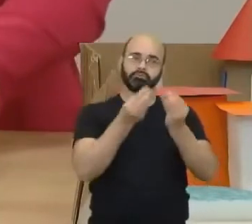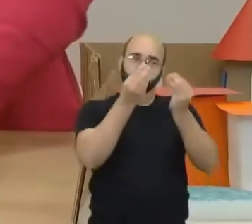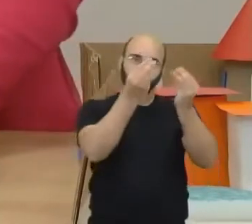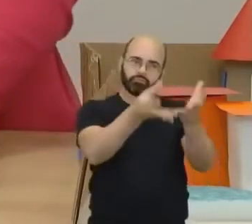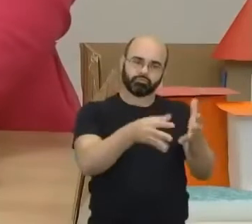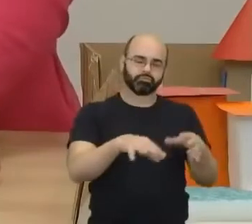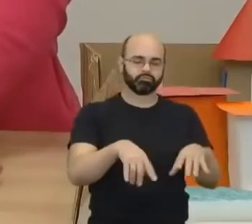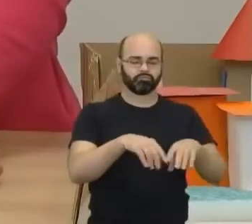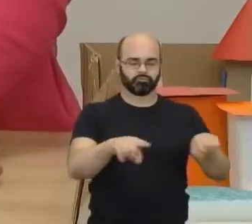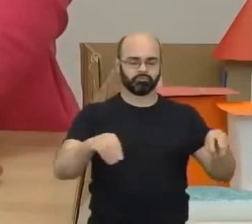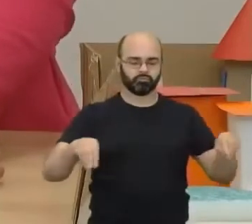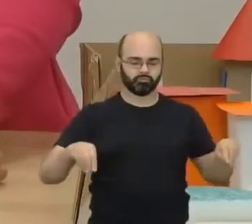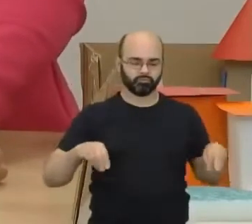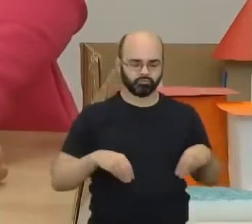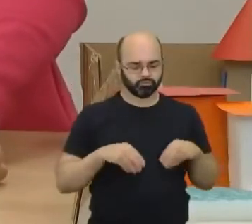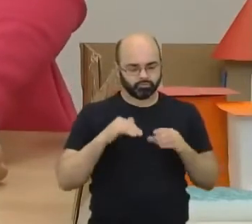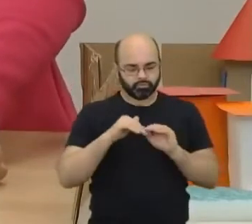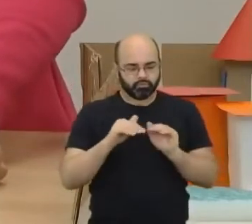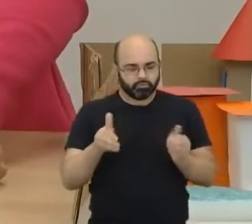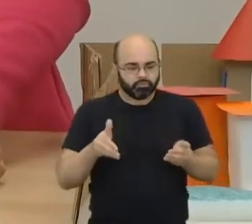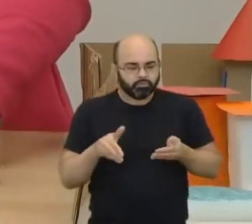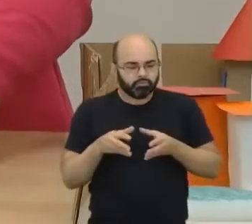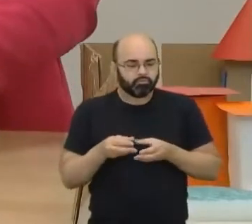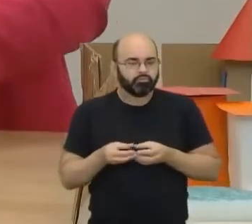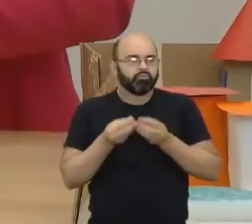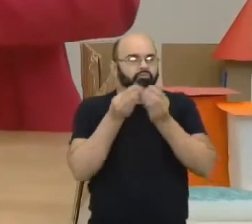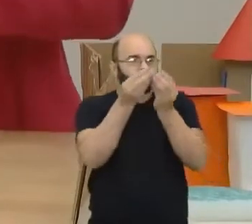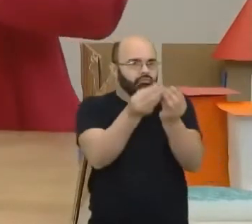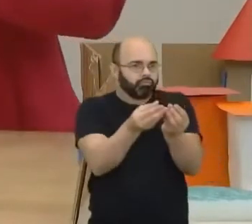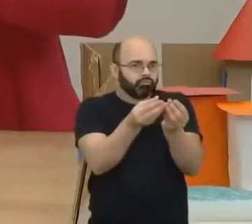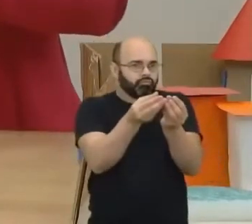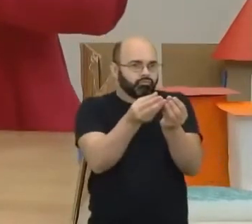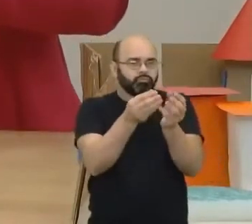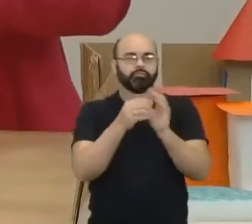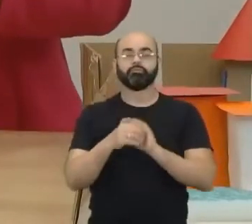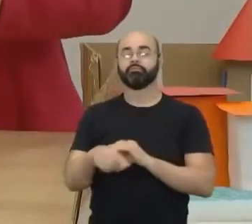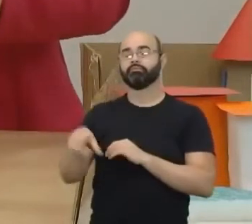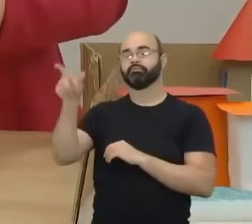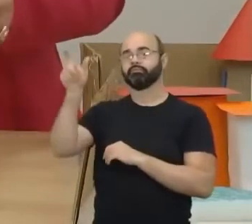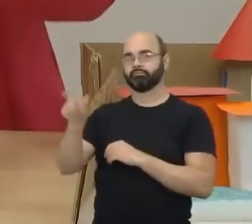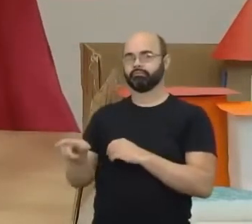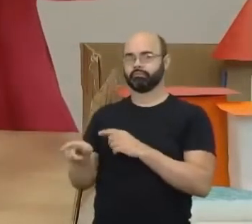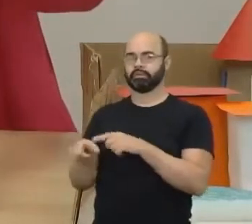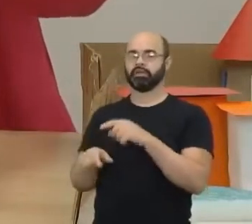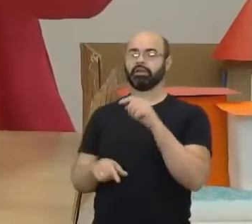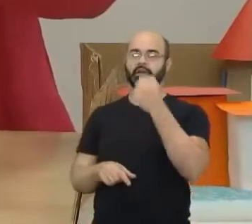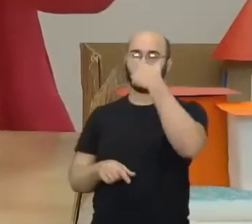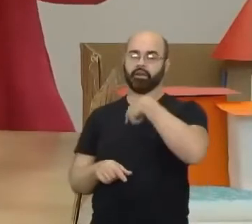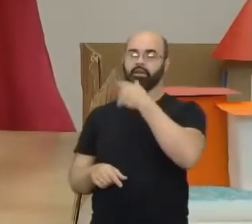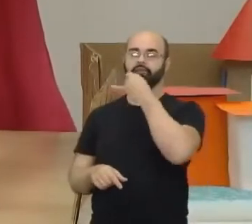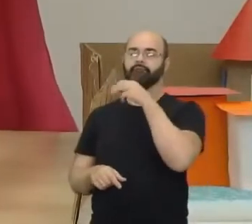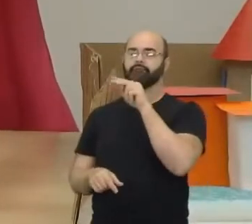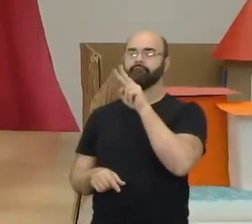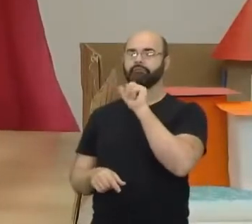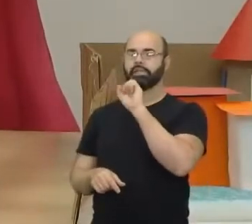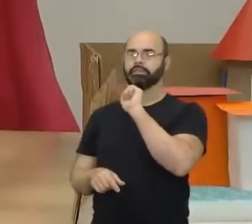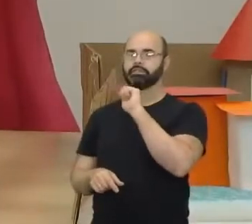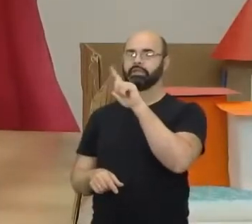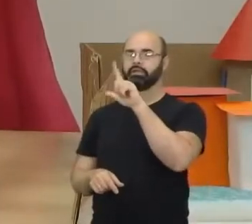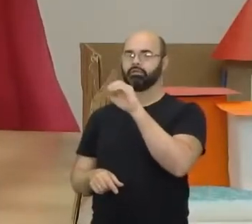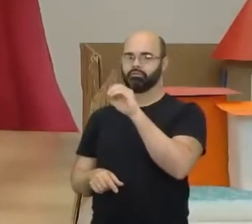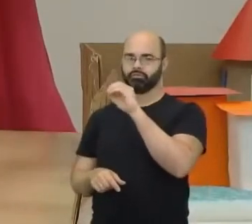esse outro nobre vai se chamar vassalo. Certo? Então, aqui ó, é uma relação de suzerania e